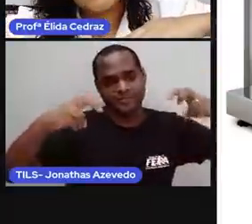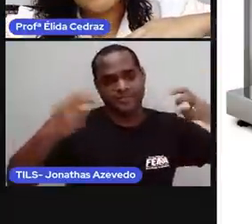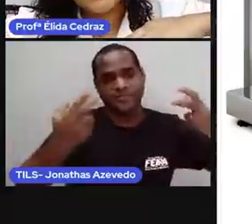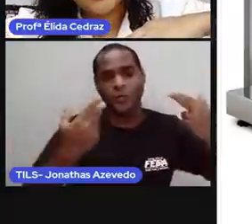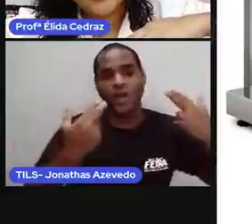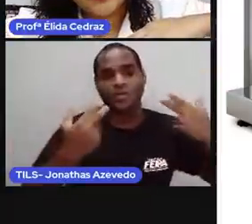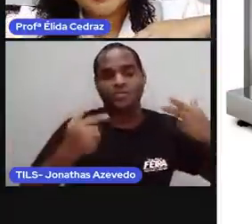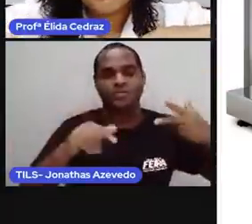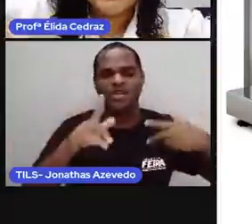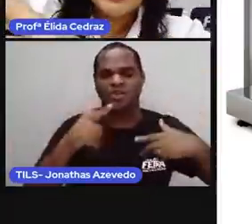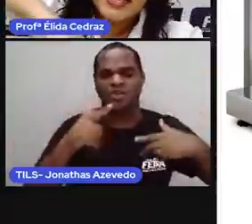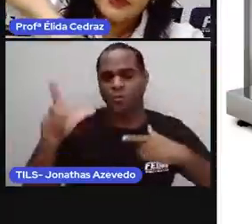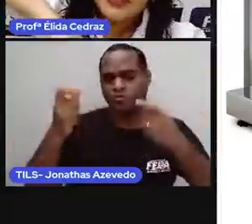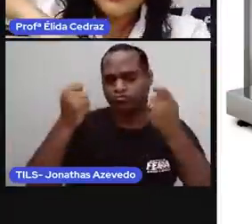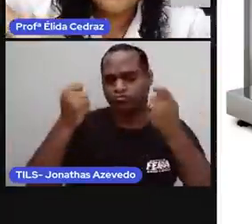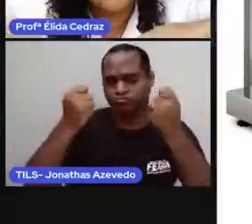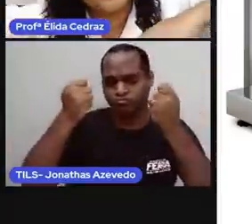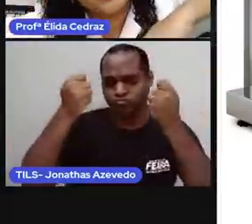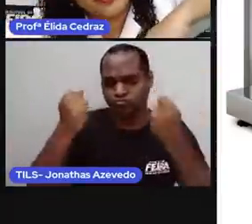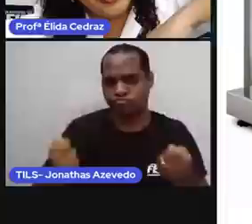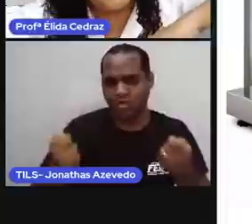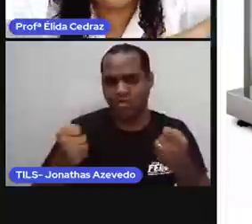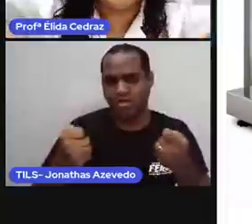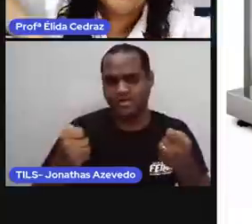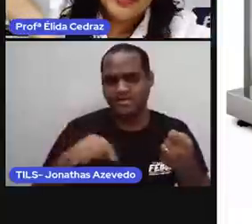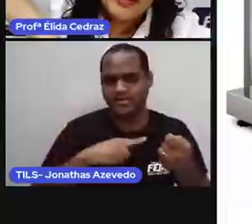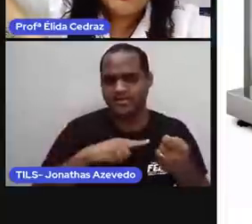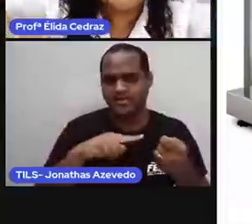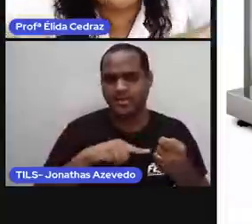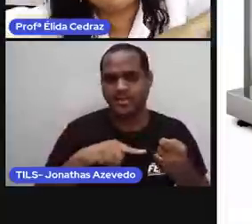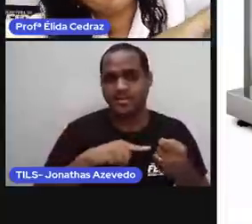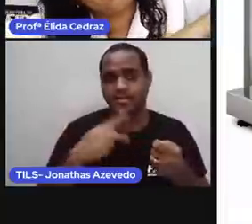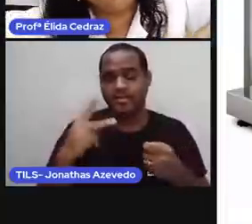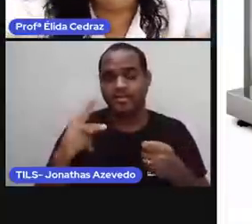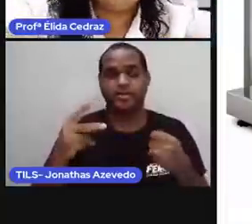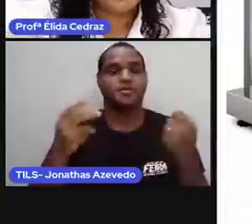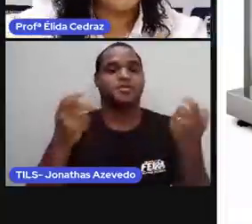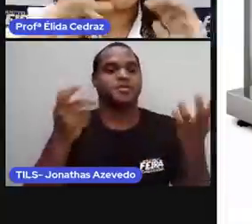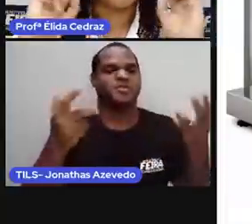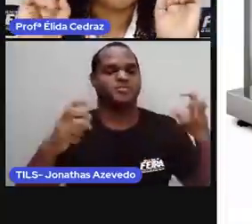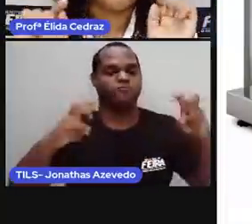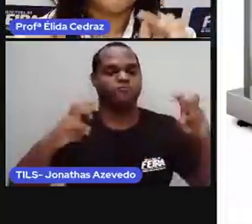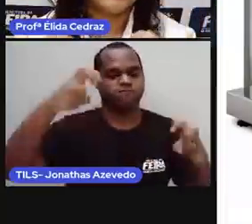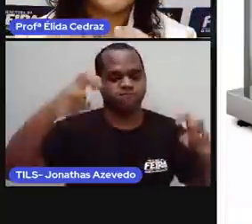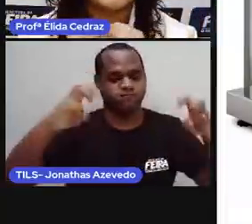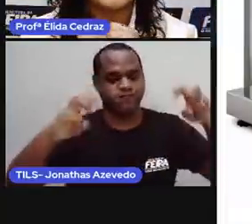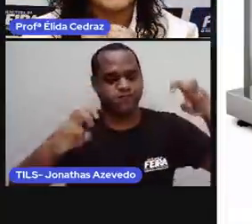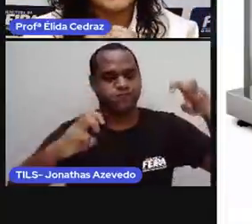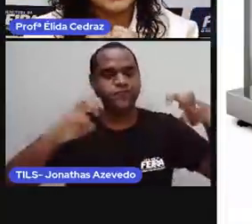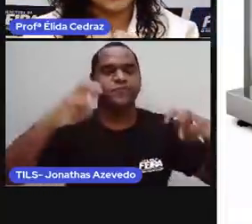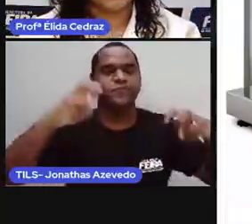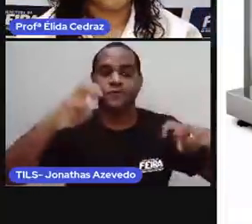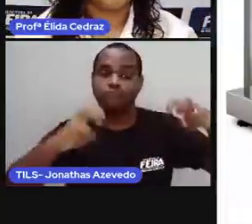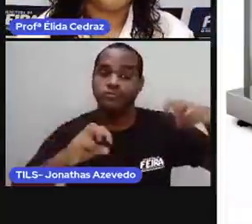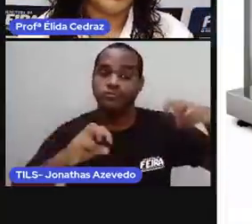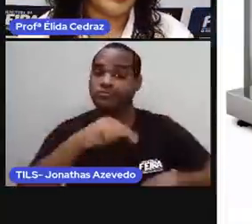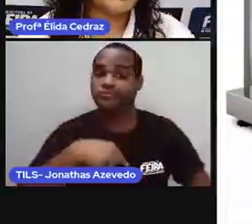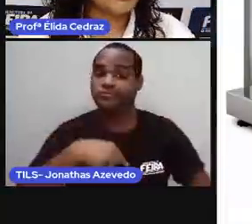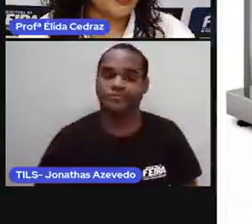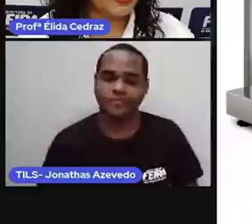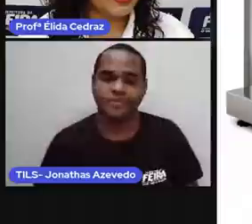Mas quando um é mais pesado que o outro, a gangorra faz esse movimento. Então,